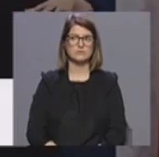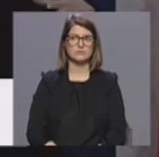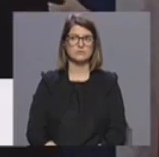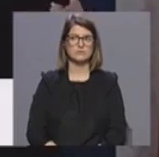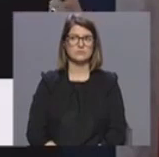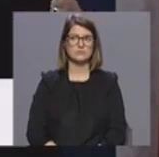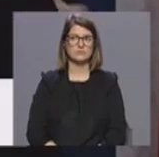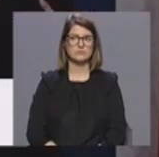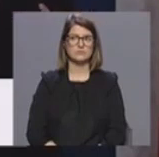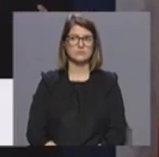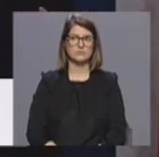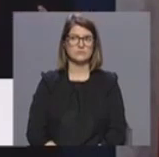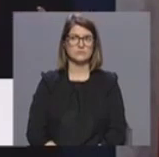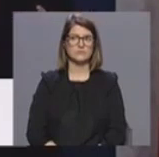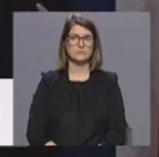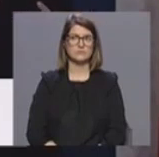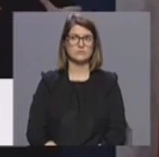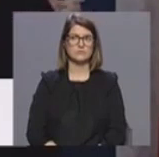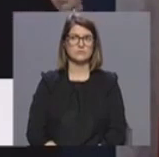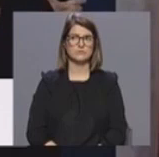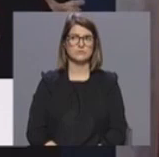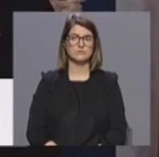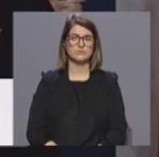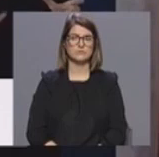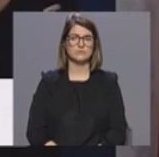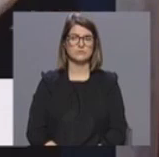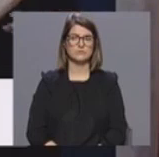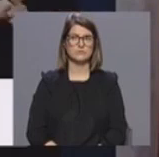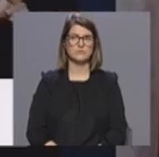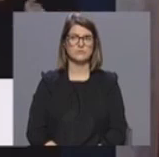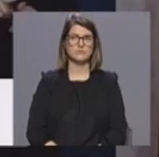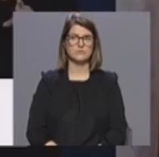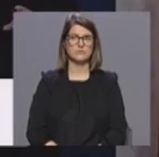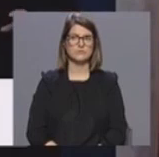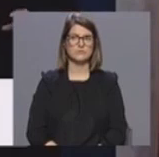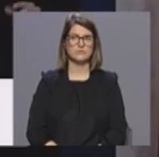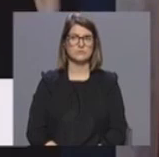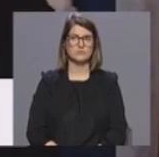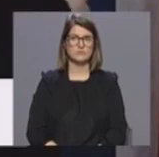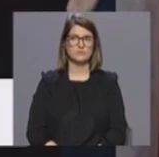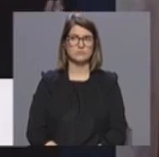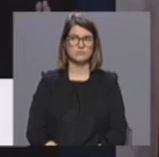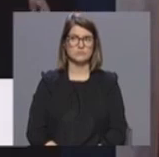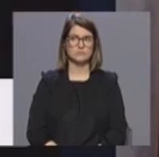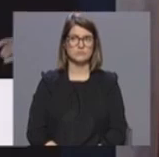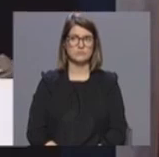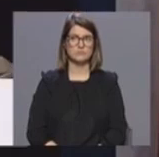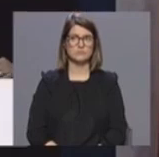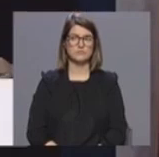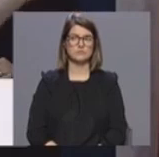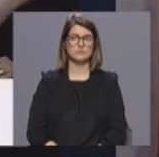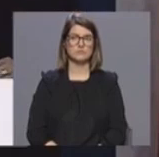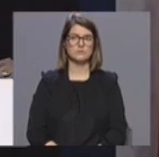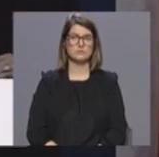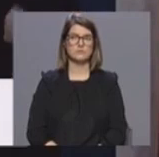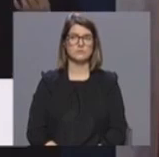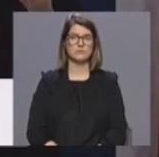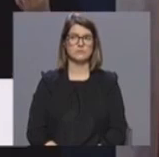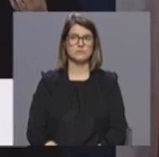para descurar ou ter menor empenho nos cuidados que cada um de nós individualmente